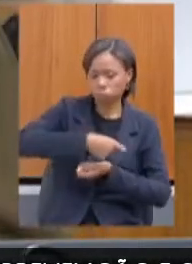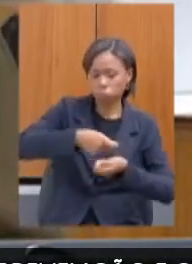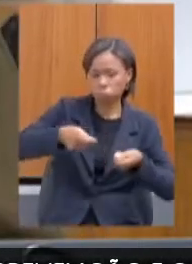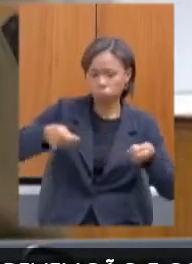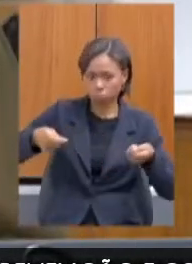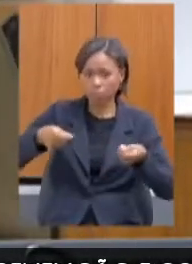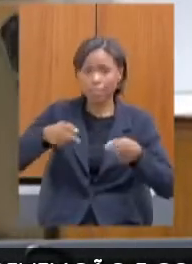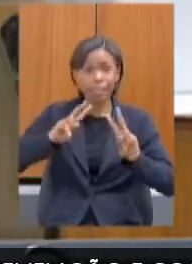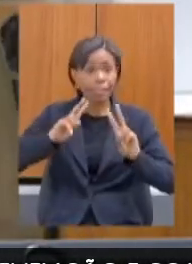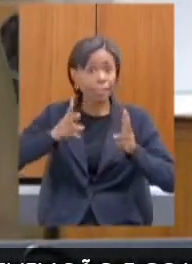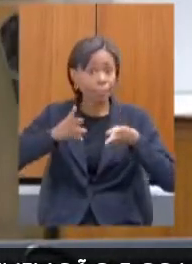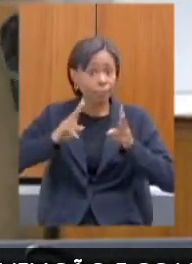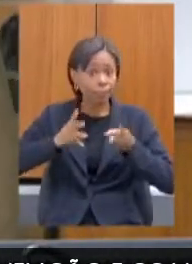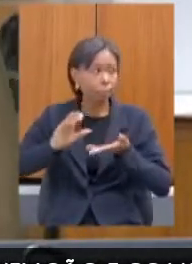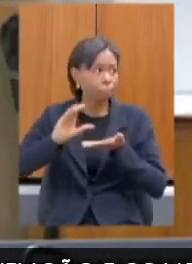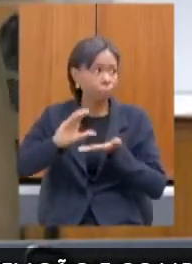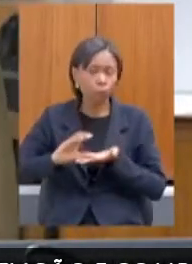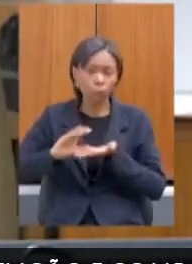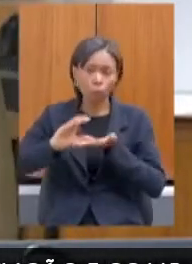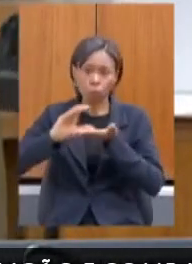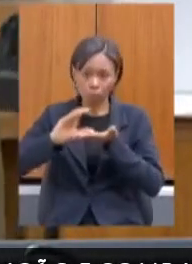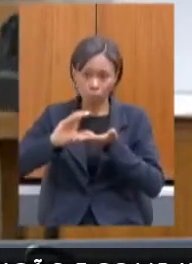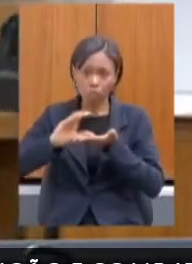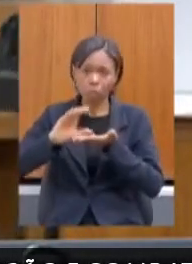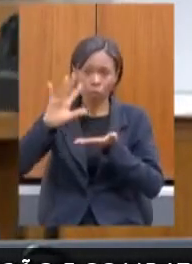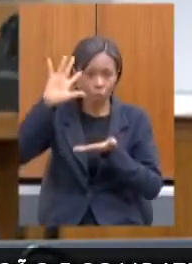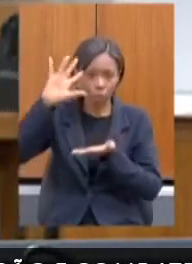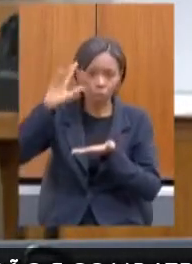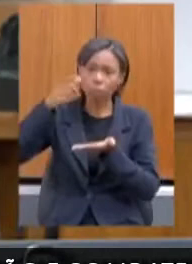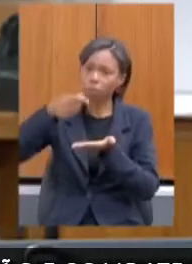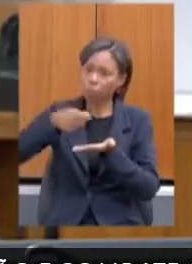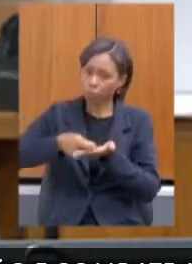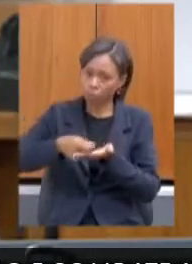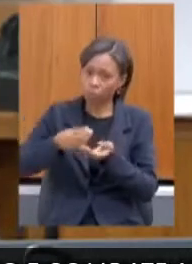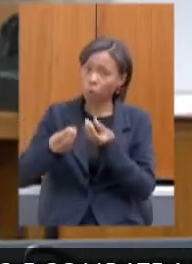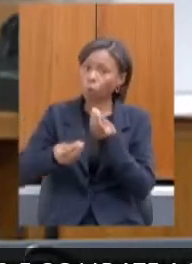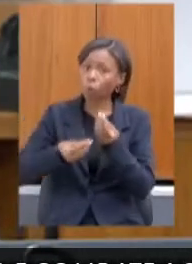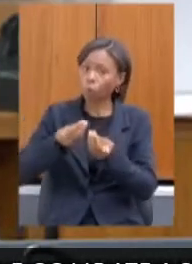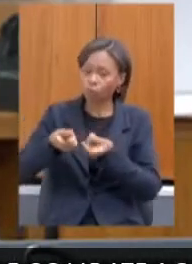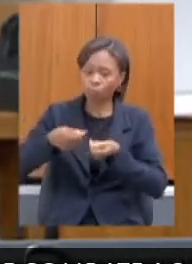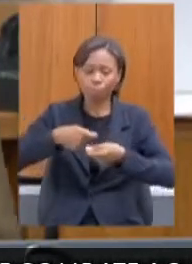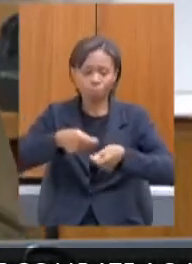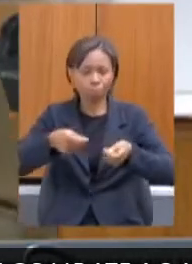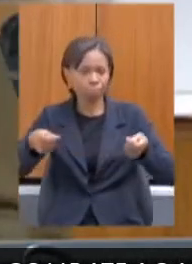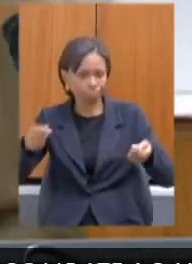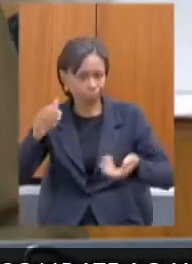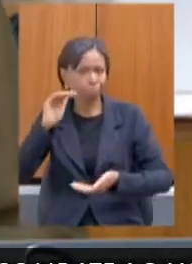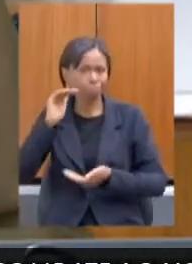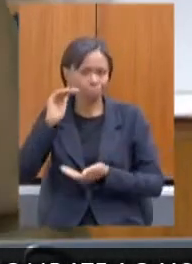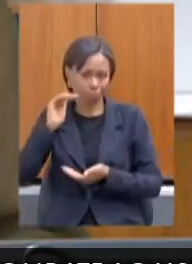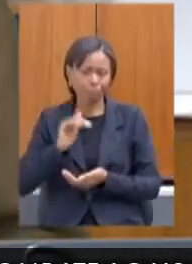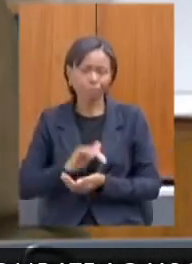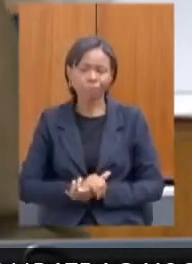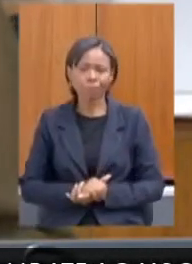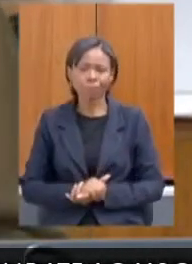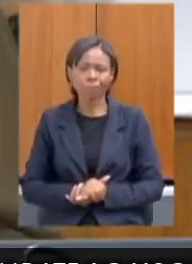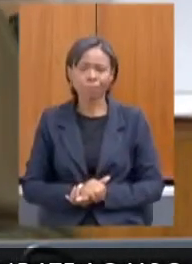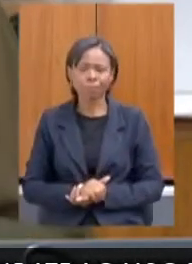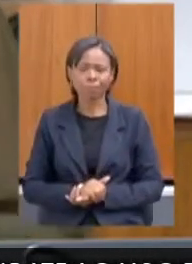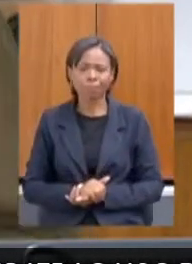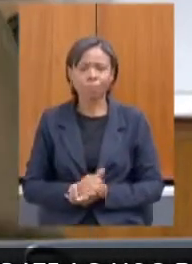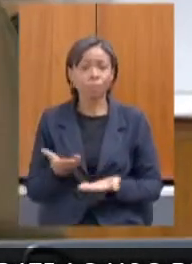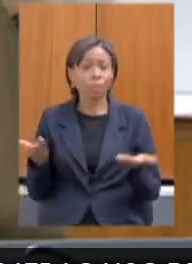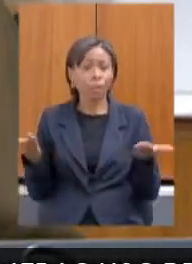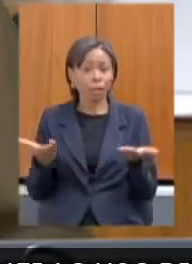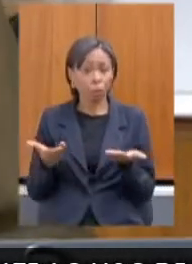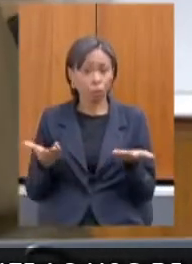conselho para decidir como seriam distribuídas essas cestas básicas. Nós estamos agora com uma pessoa